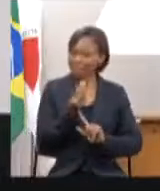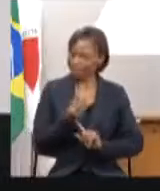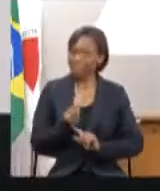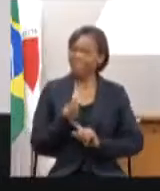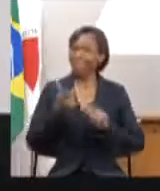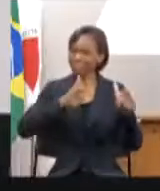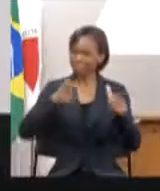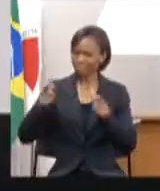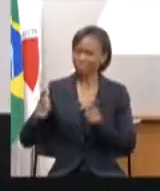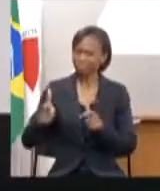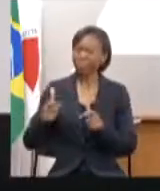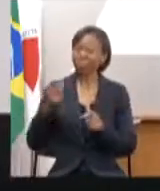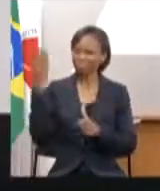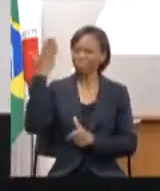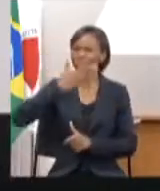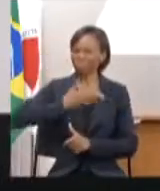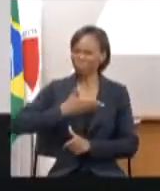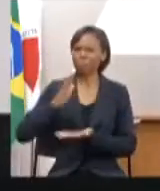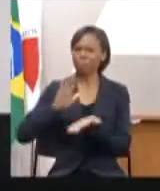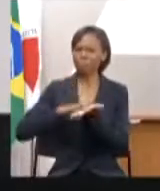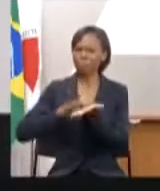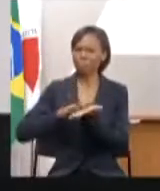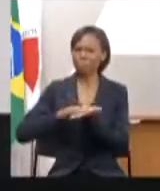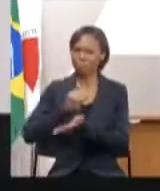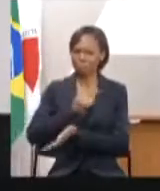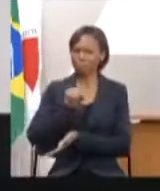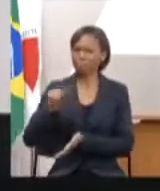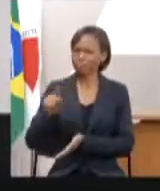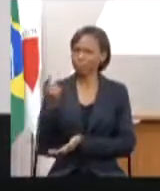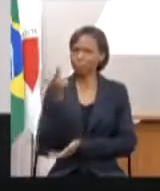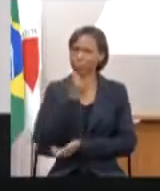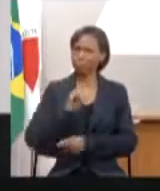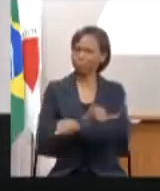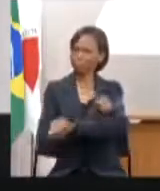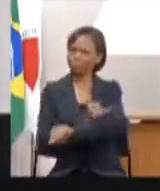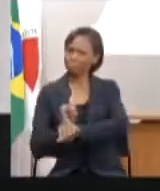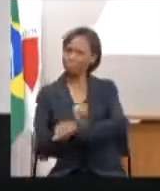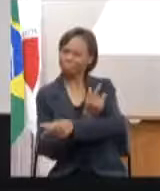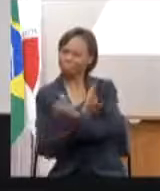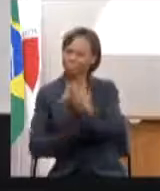parabéns a vocês que souberam se reinventar